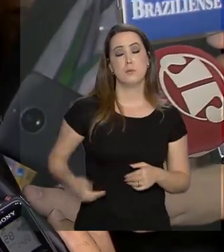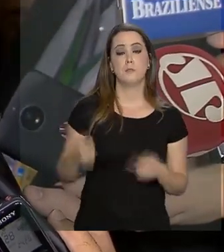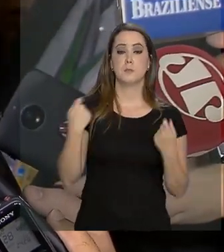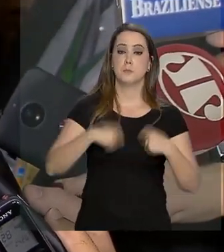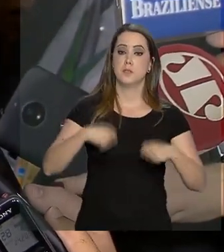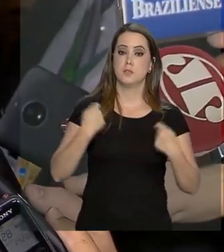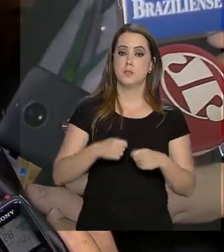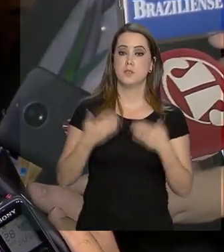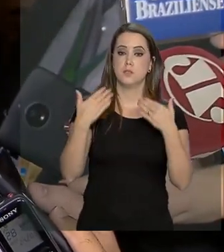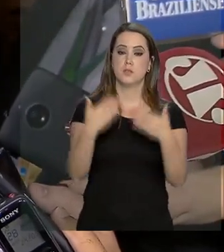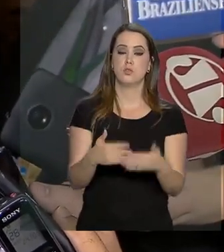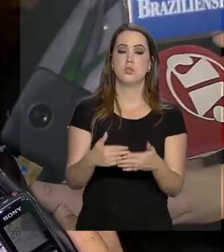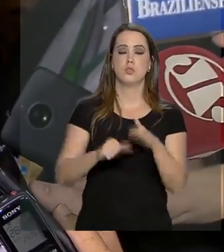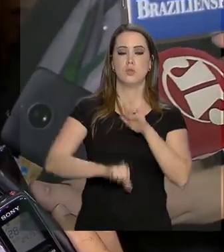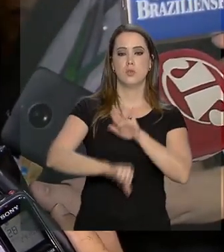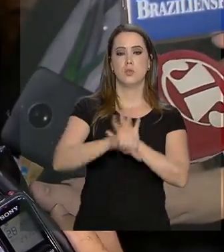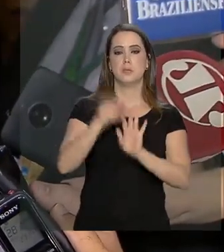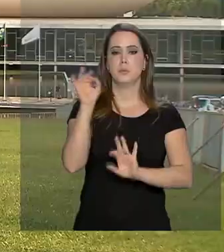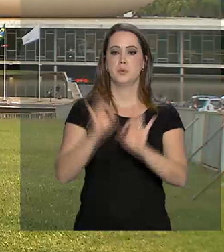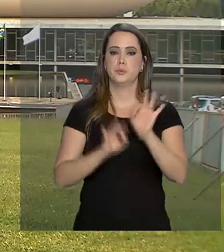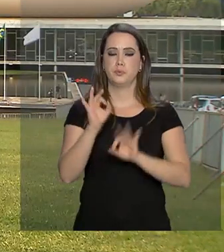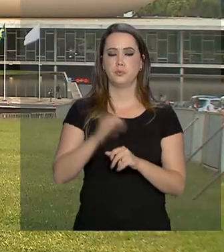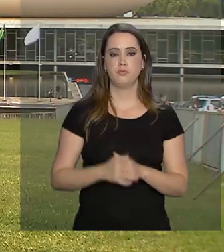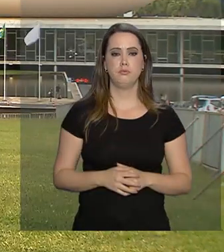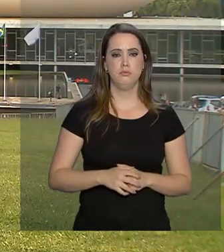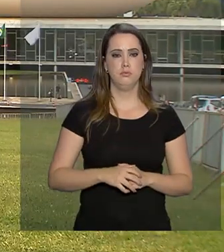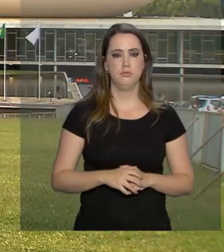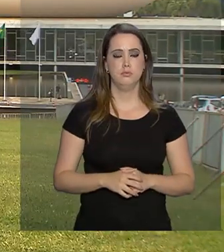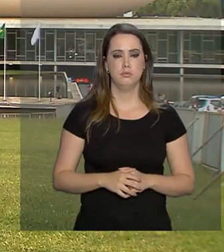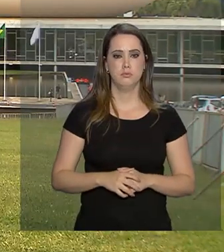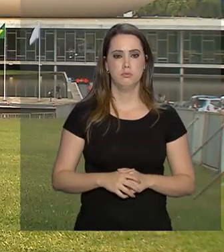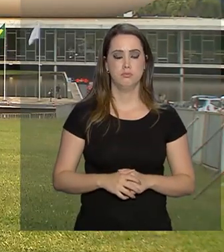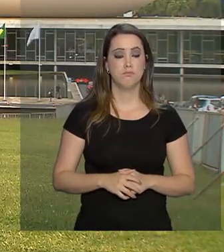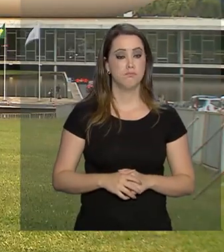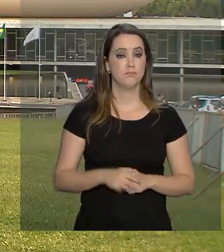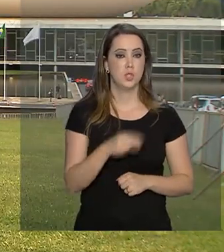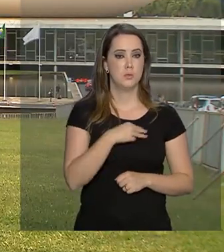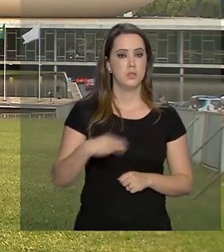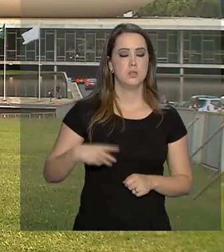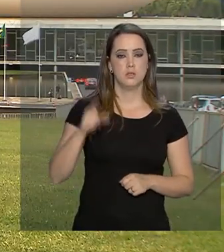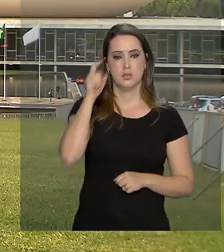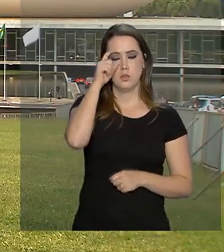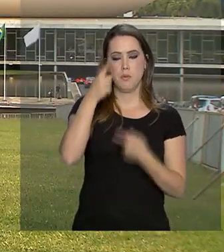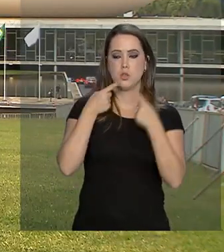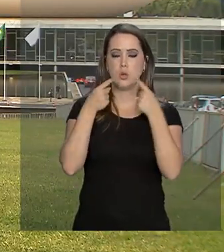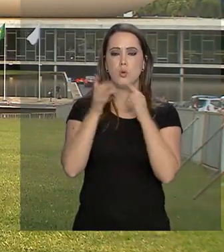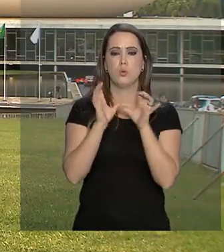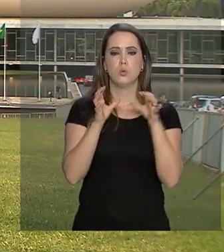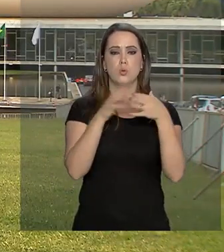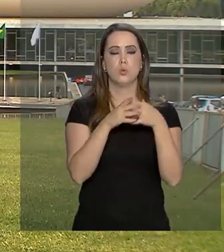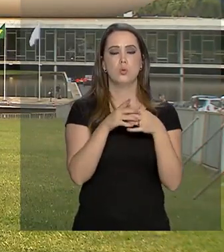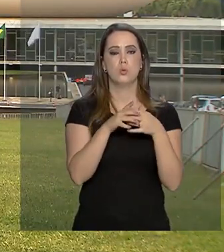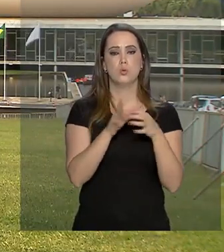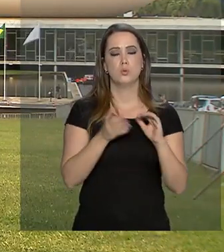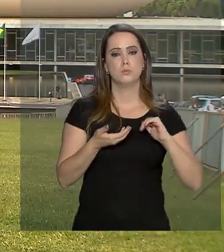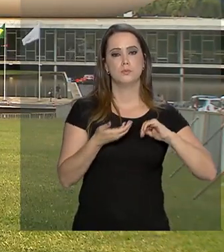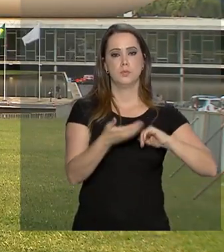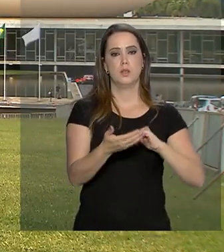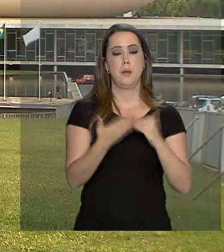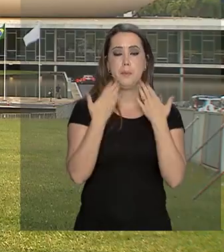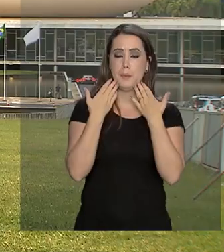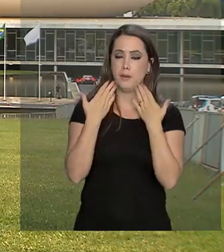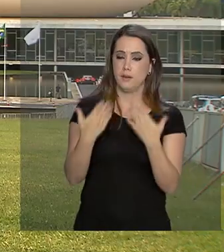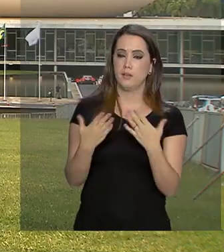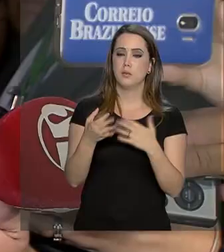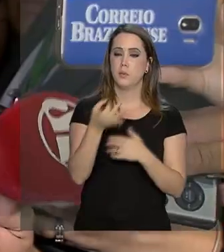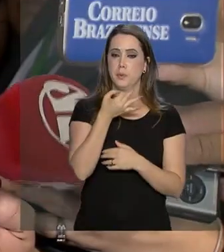para enfrentar o crime organizado e o crime violento. Moro também defendeu o diálogo com parlamentares e disse que a proposta está aberta